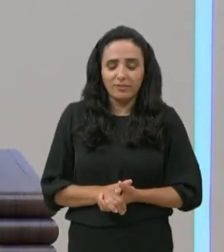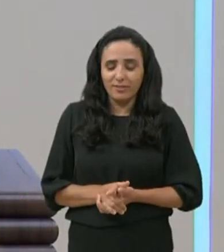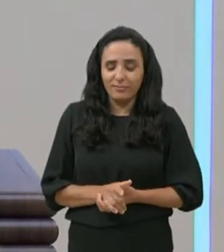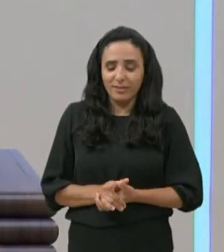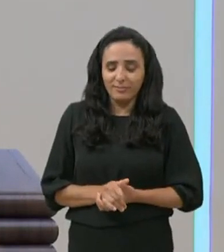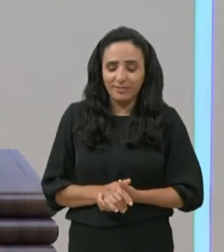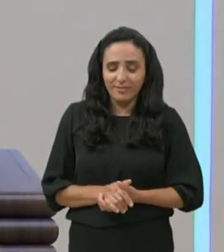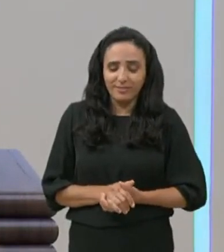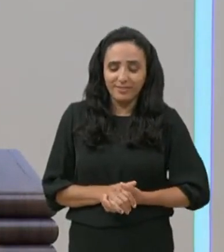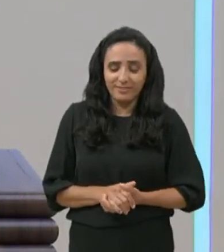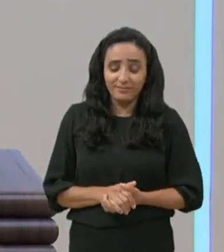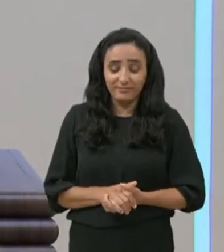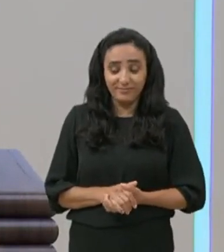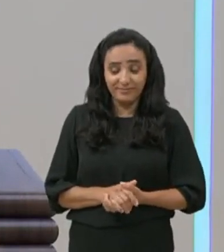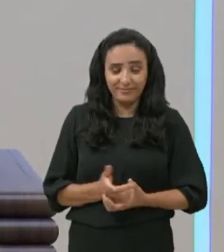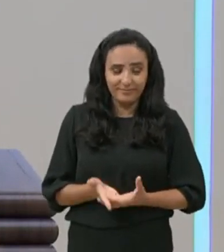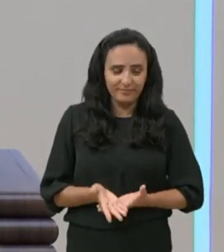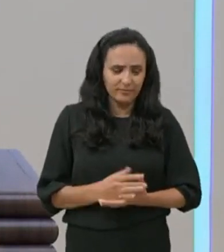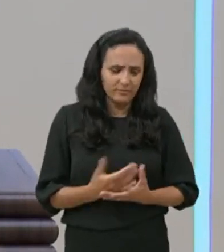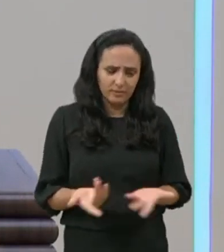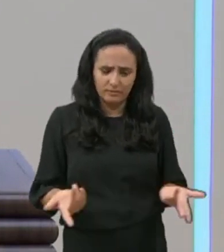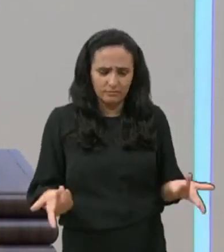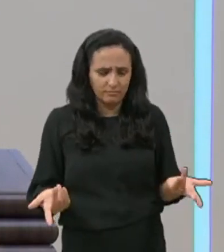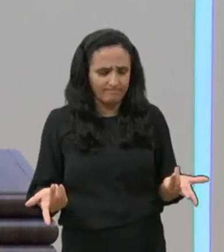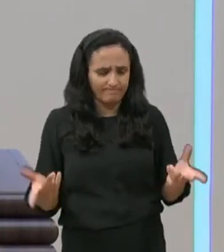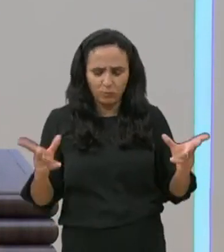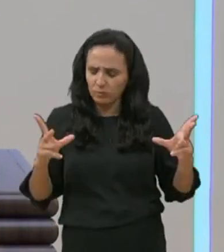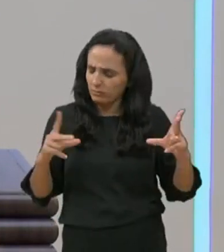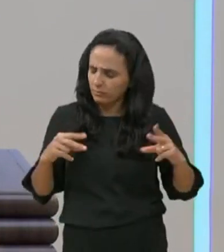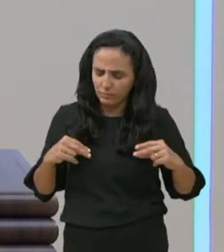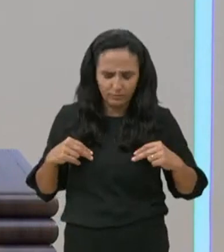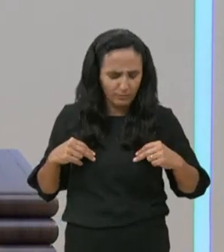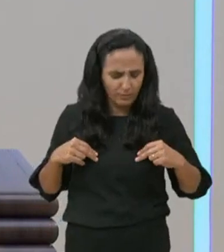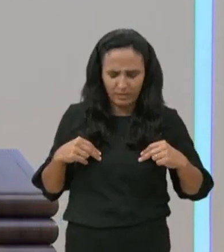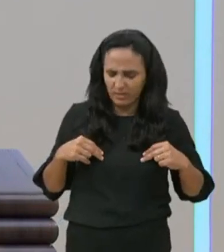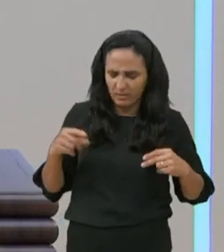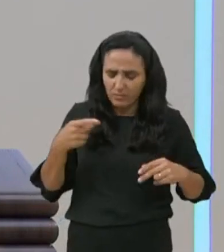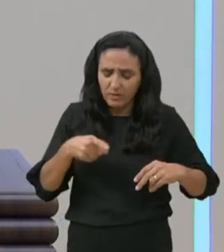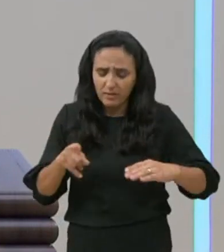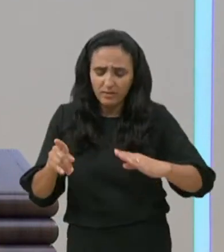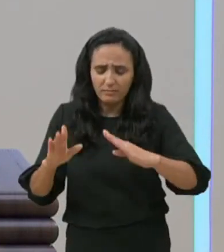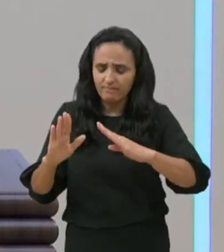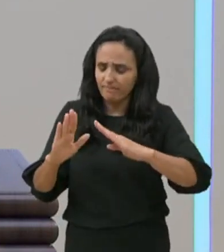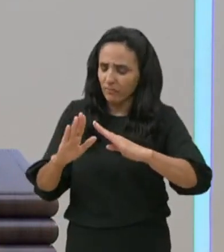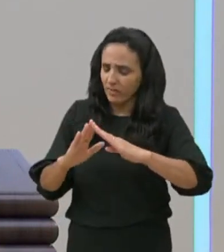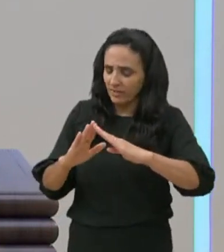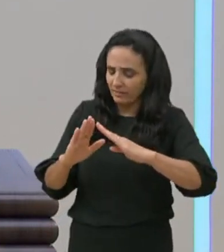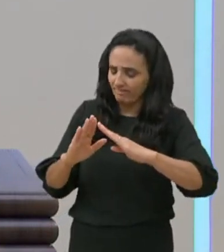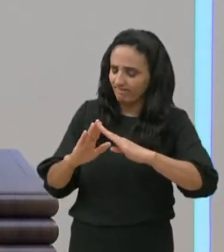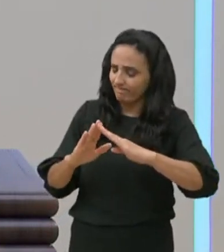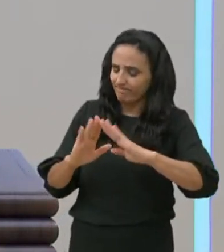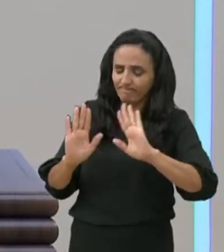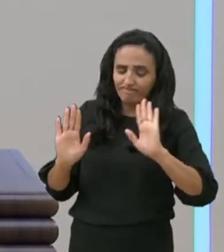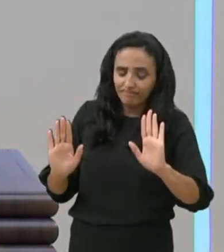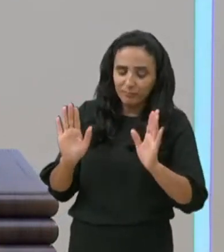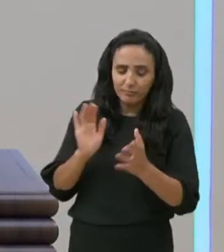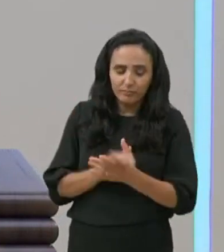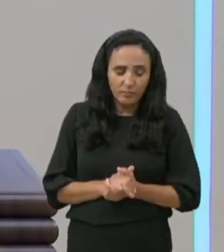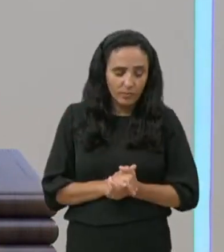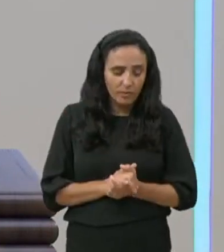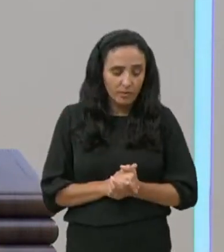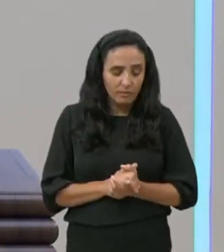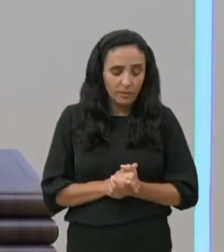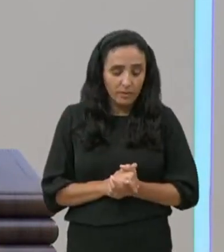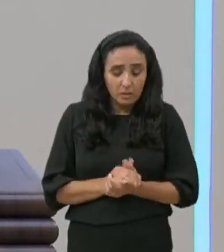Senhor, não sou digno de que entres debaixo do meu telhado, mas dizes